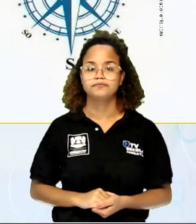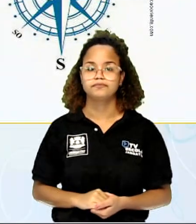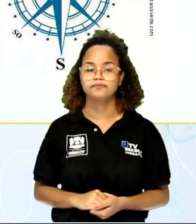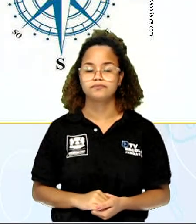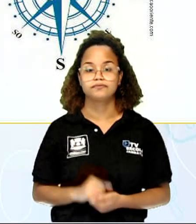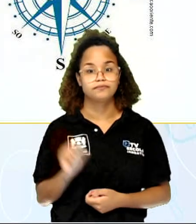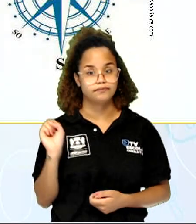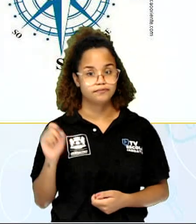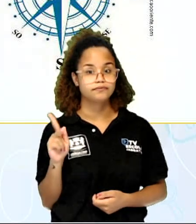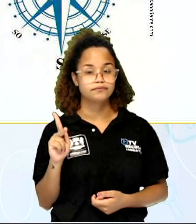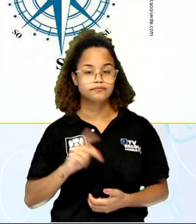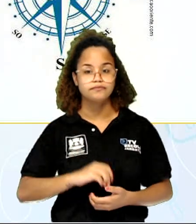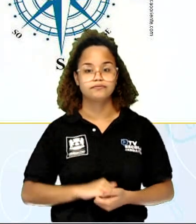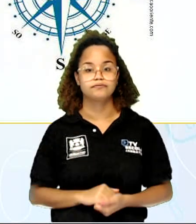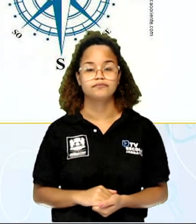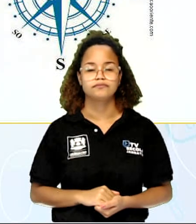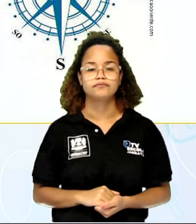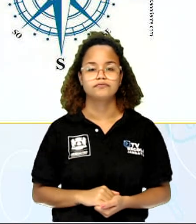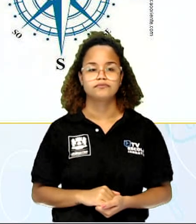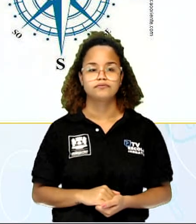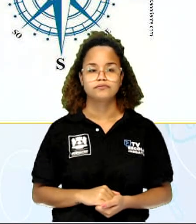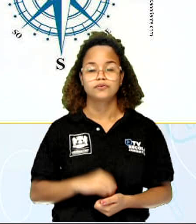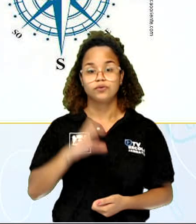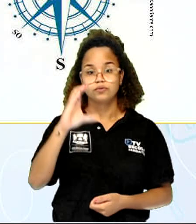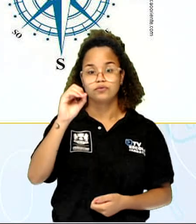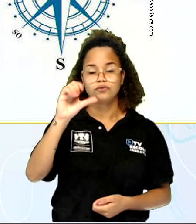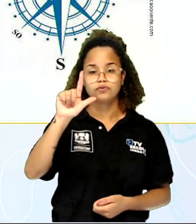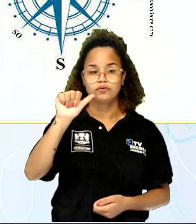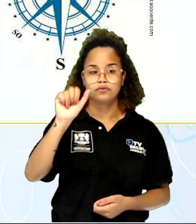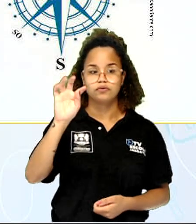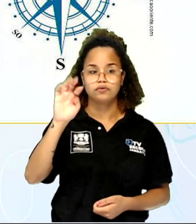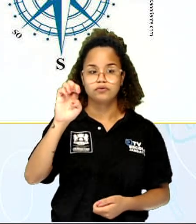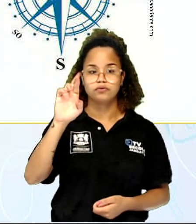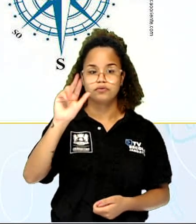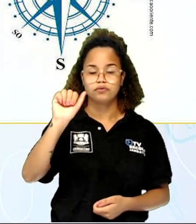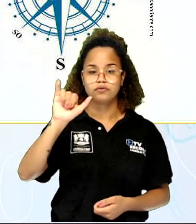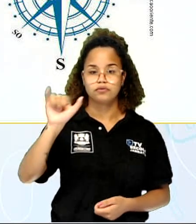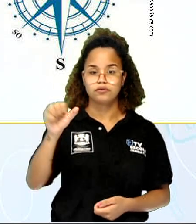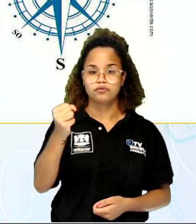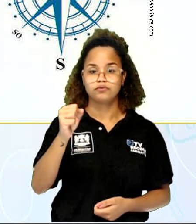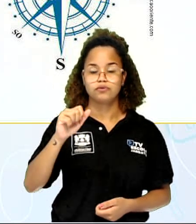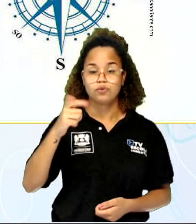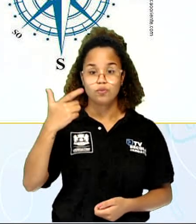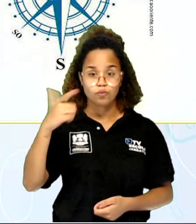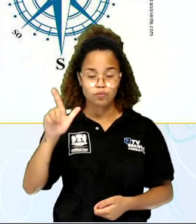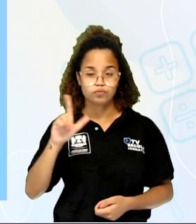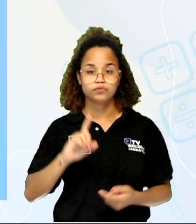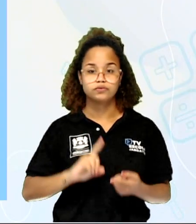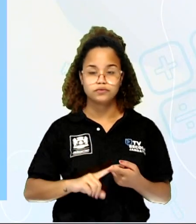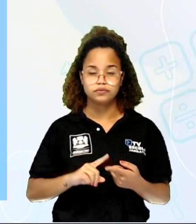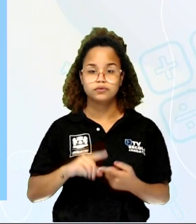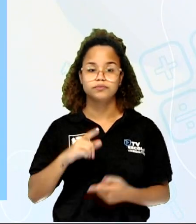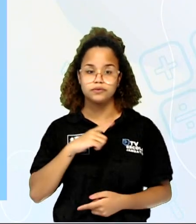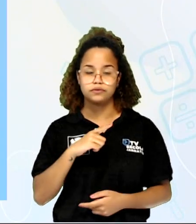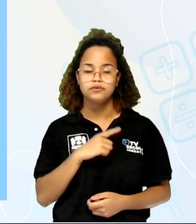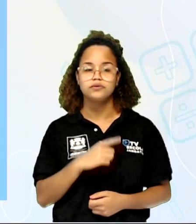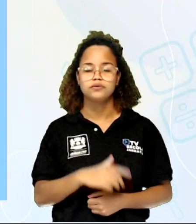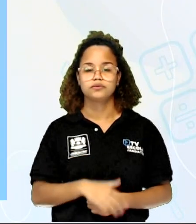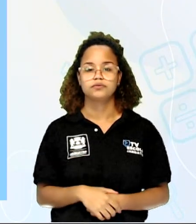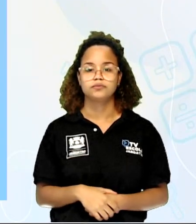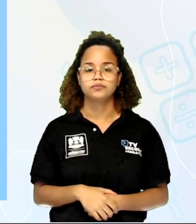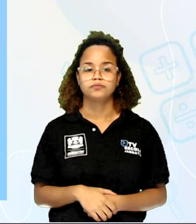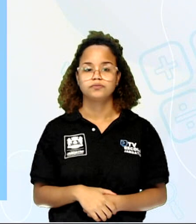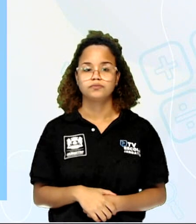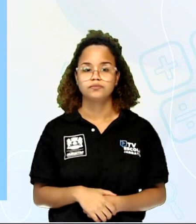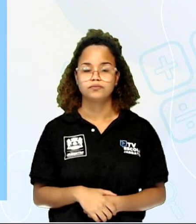Tá certo? E os pontos colaterais, que são esses pontos intermediários, que ficam entre os pontos colaterais,